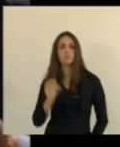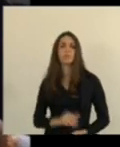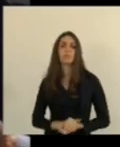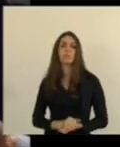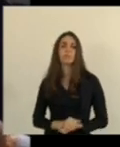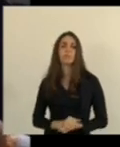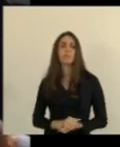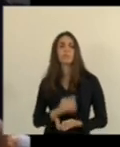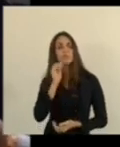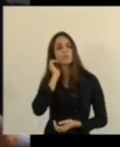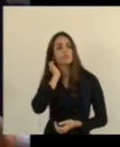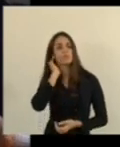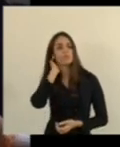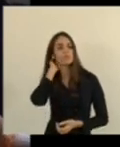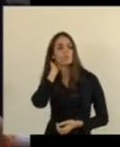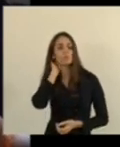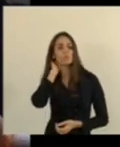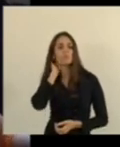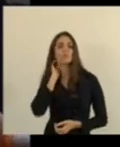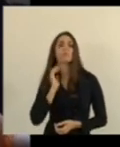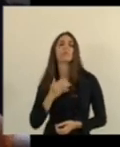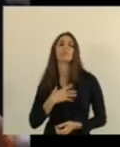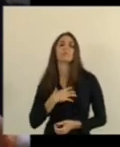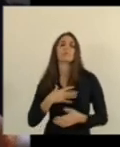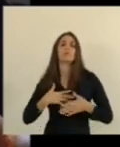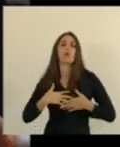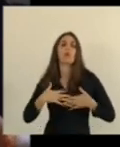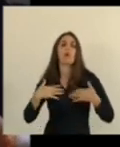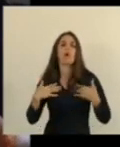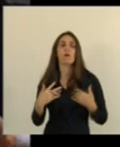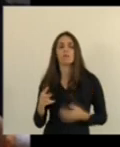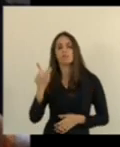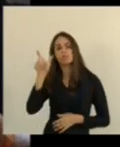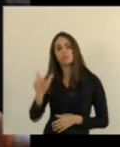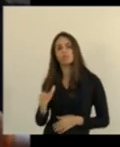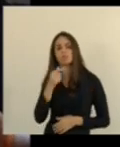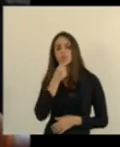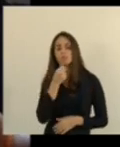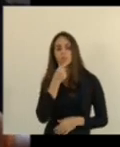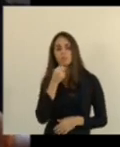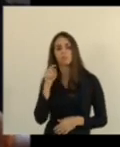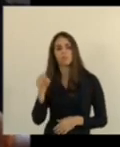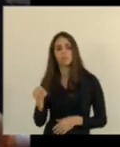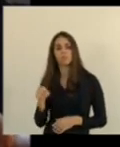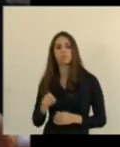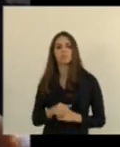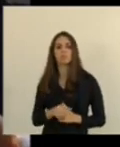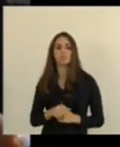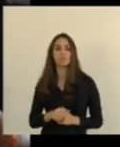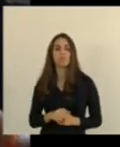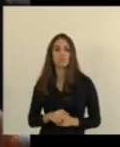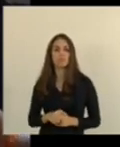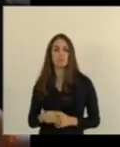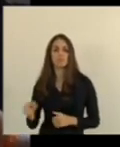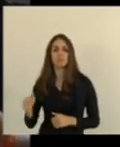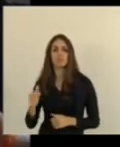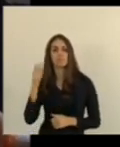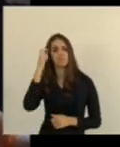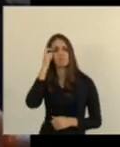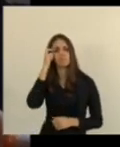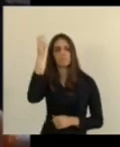Então, assim, tive essa honra de ver aquele, aquela, aquela lucidez